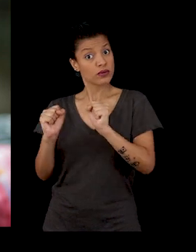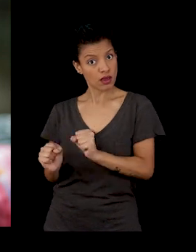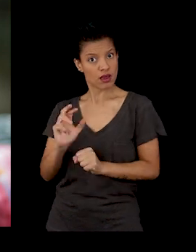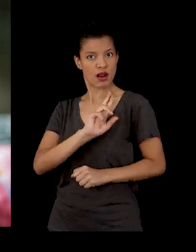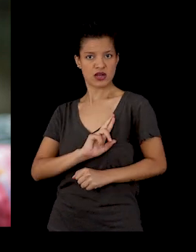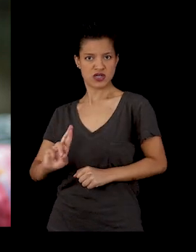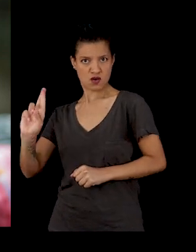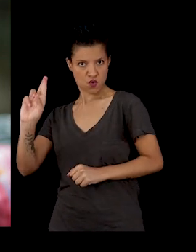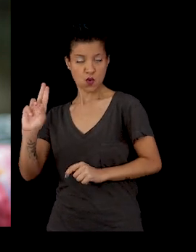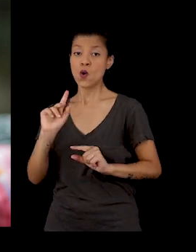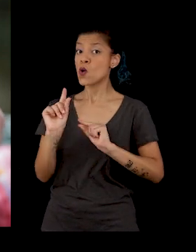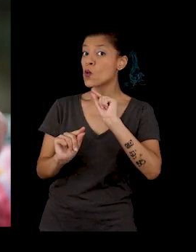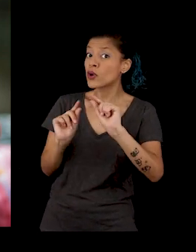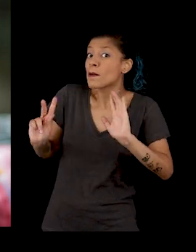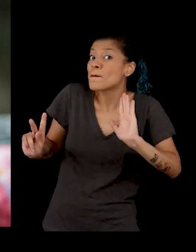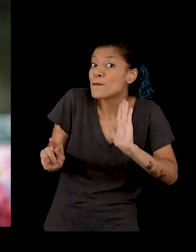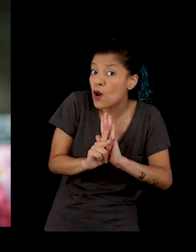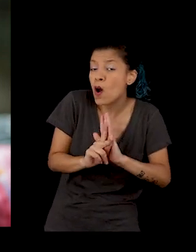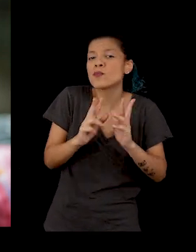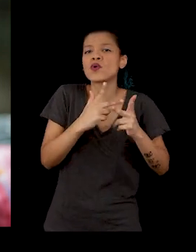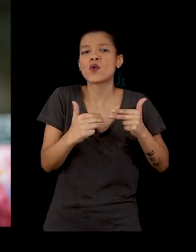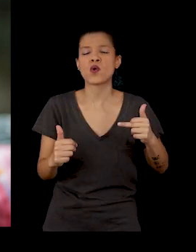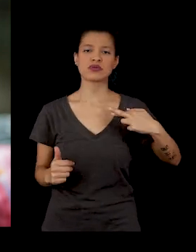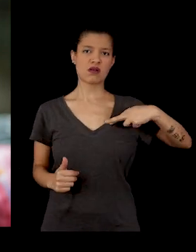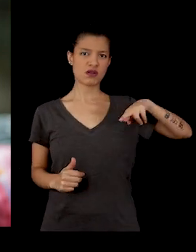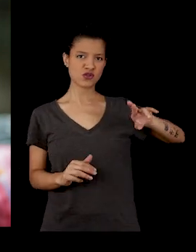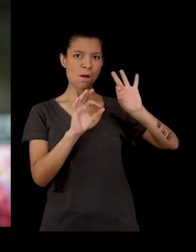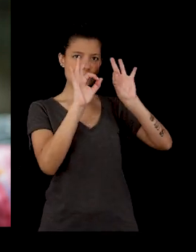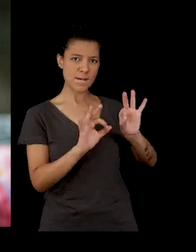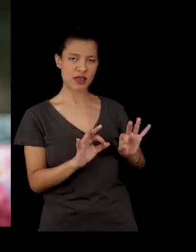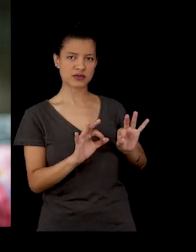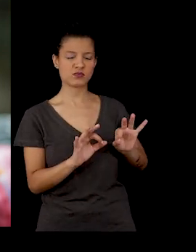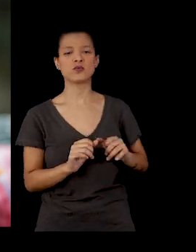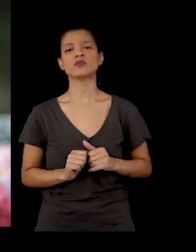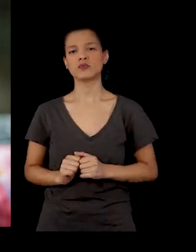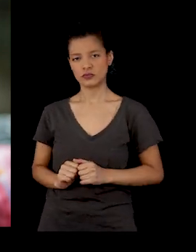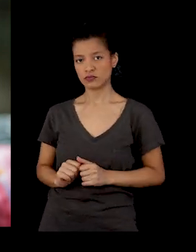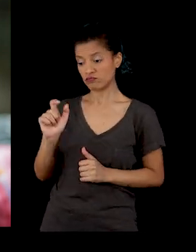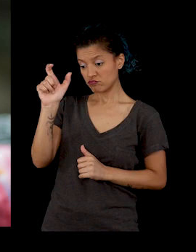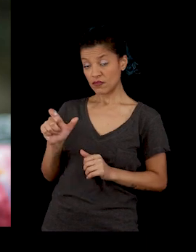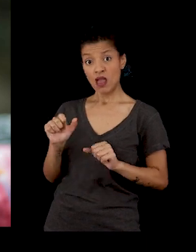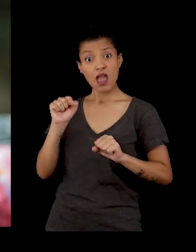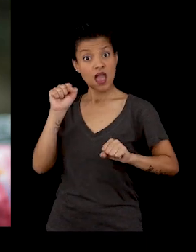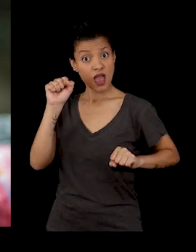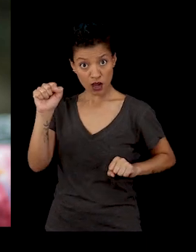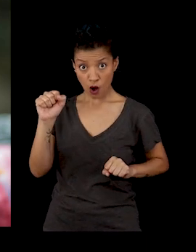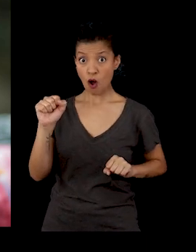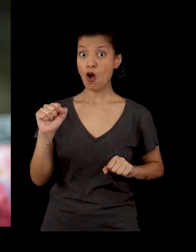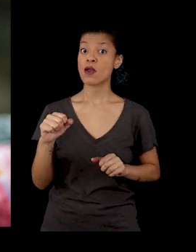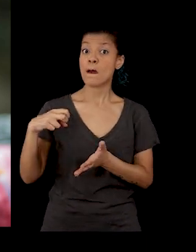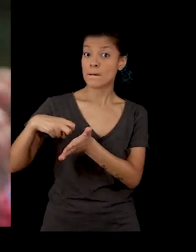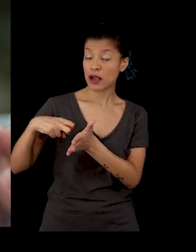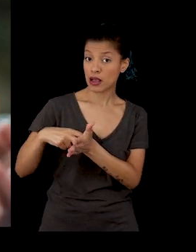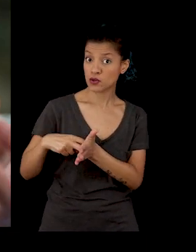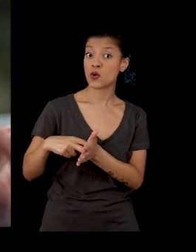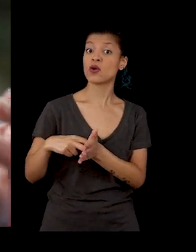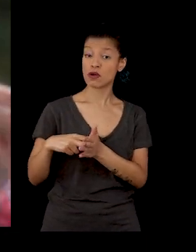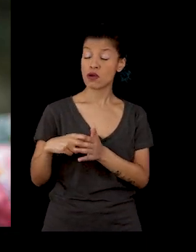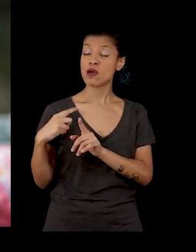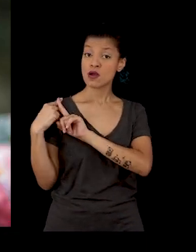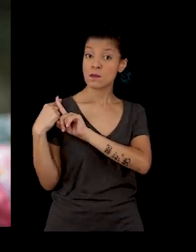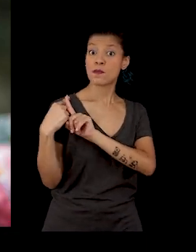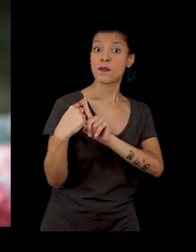da religião e o que era religioso de fato. O herói do pagador de promessas era um homem